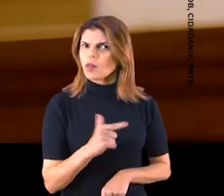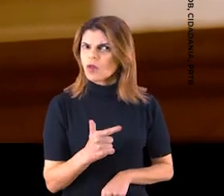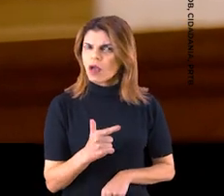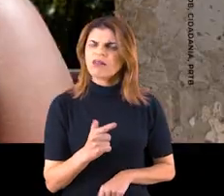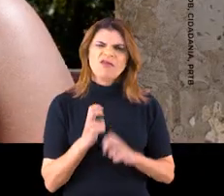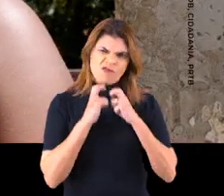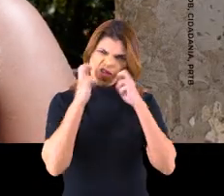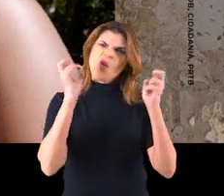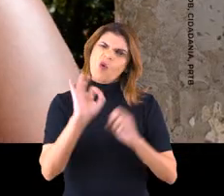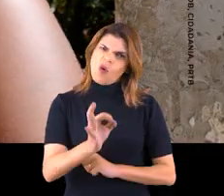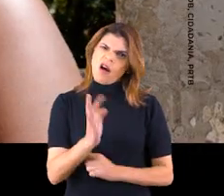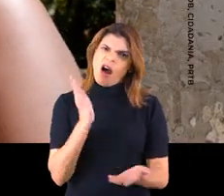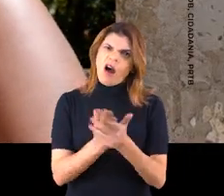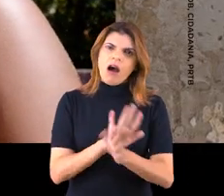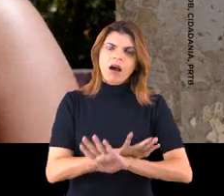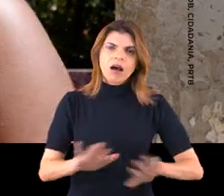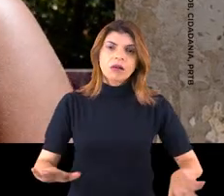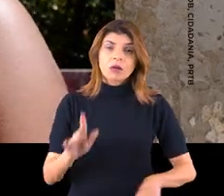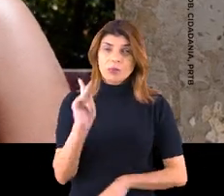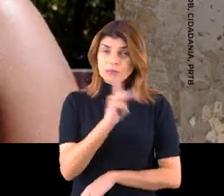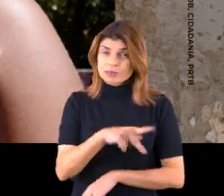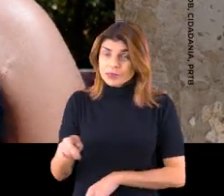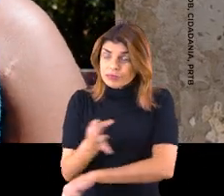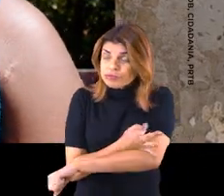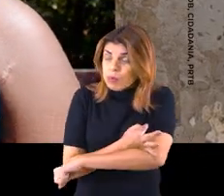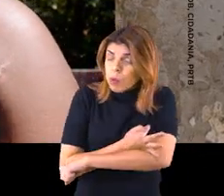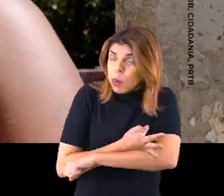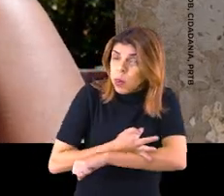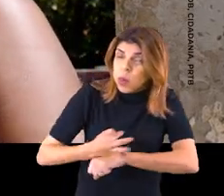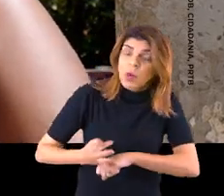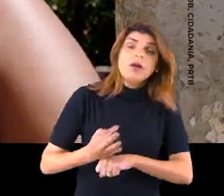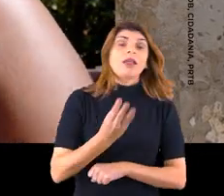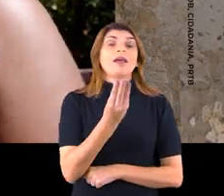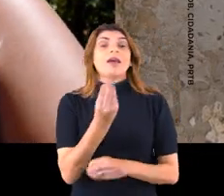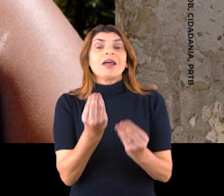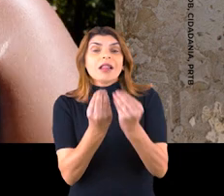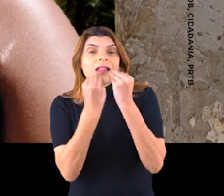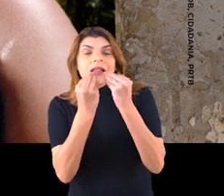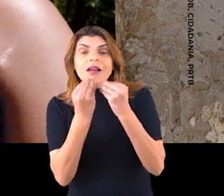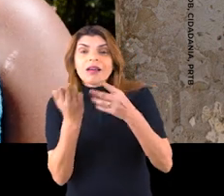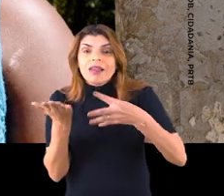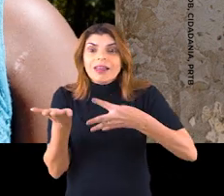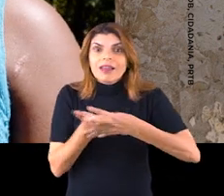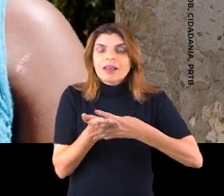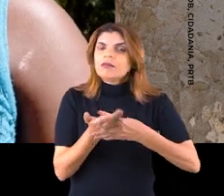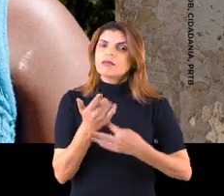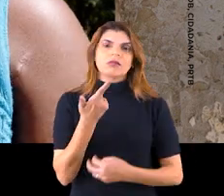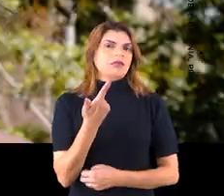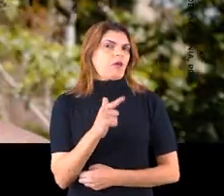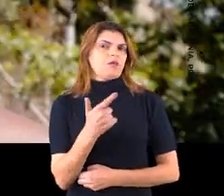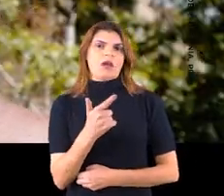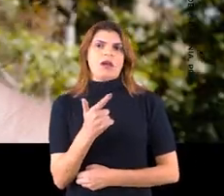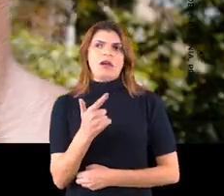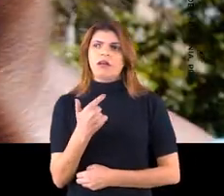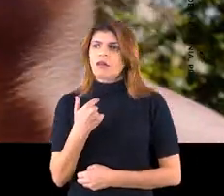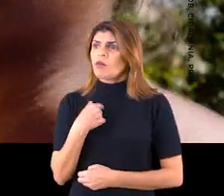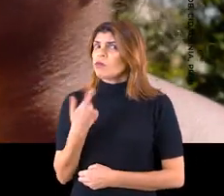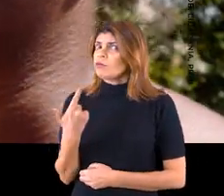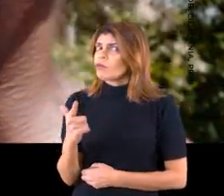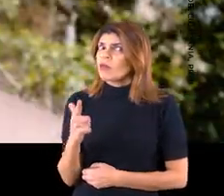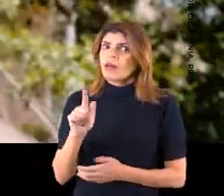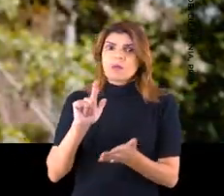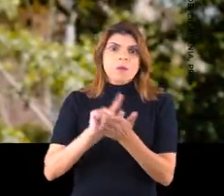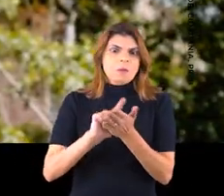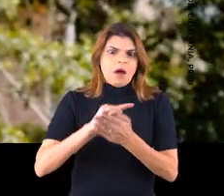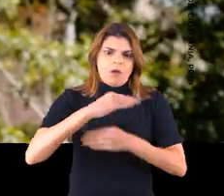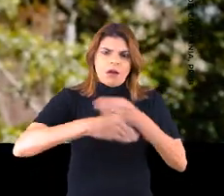acabar. Professora, falta aqui uma beleza. Nunca tem merenda. As crianças sempre vêm reclamando que não comeram. Tem nada, não tem papel